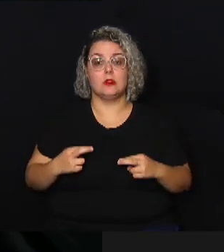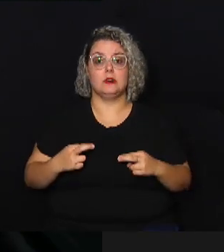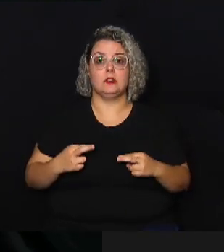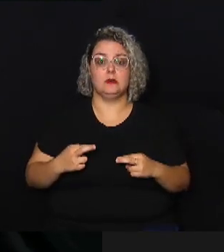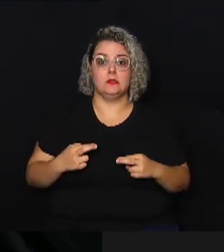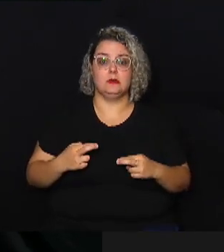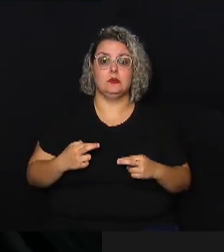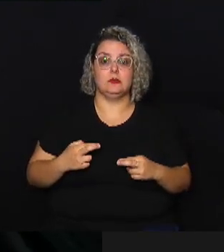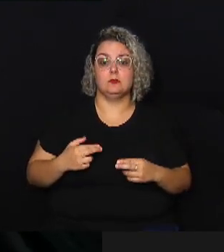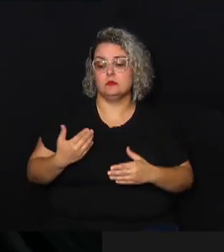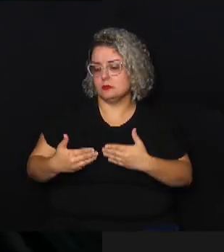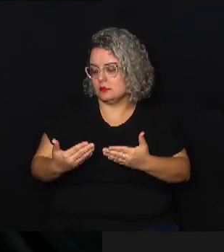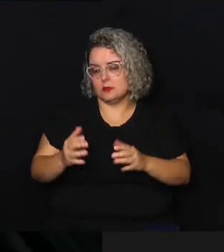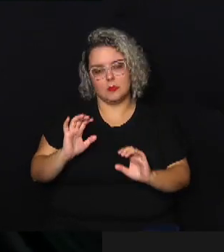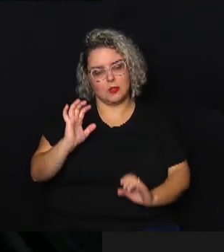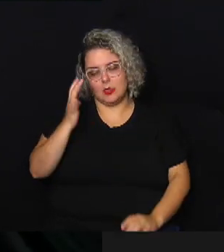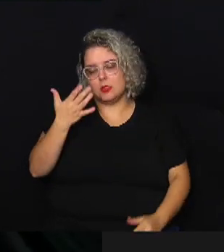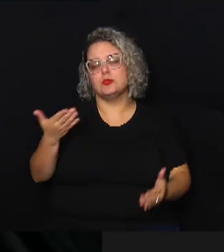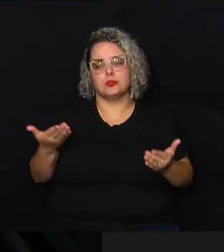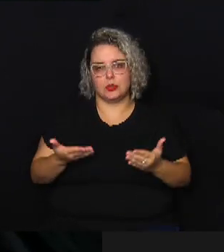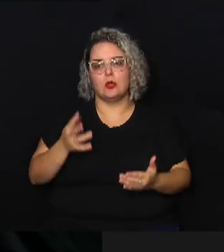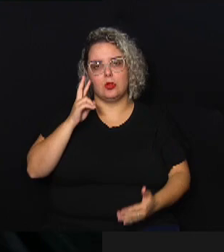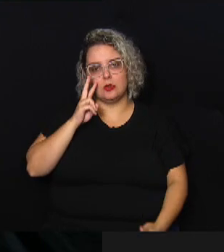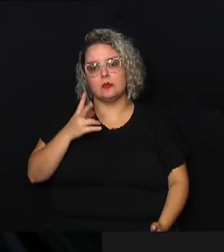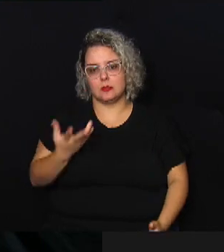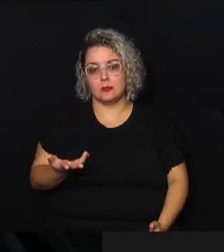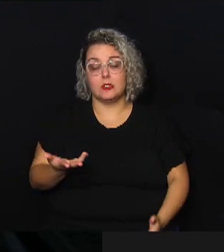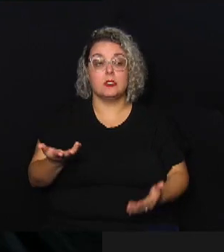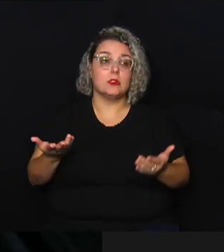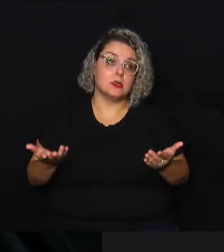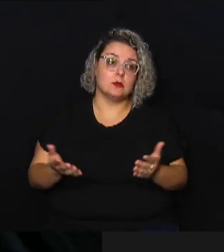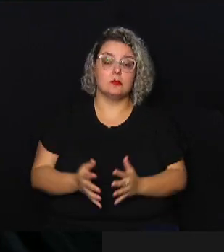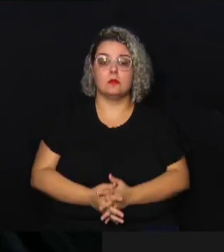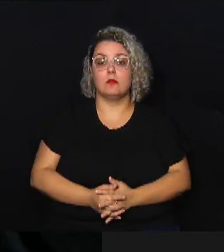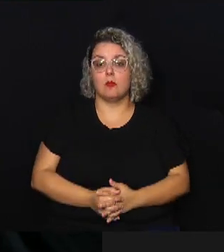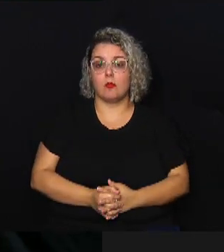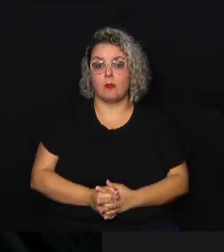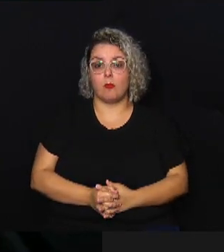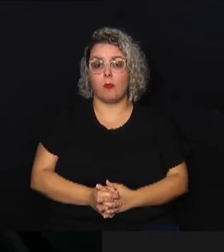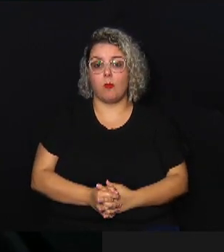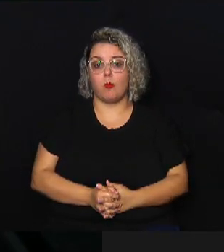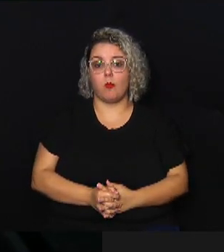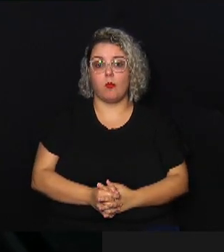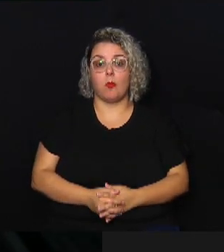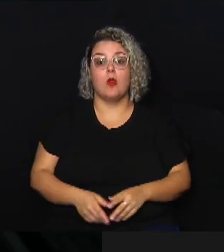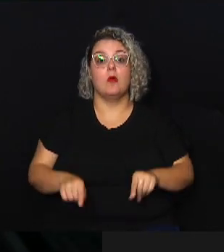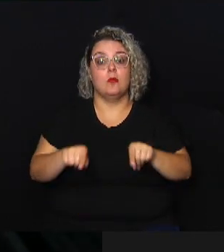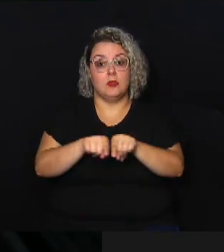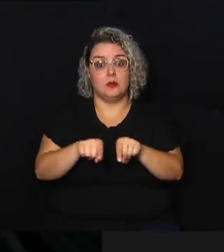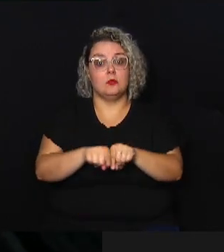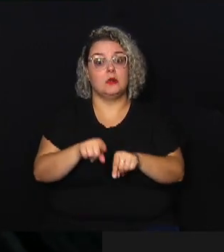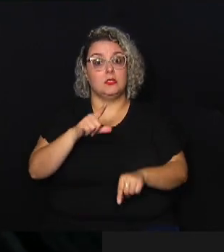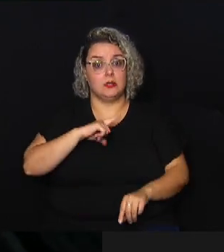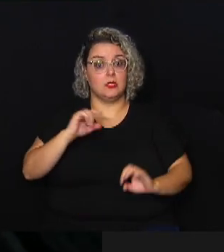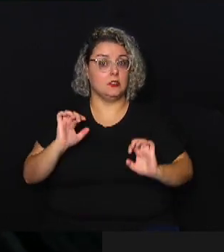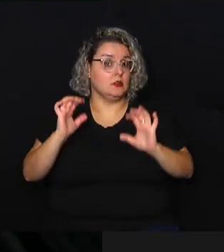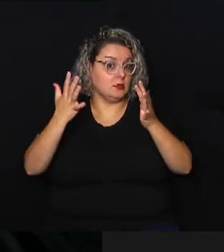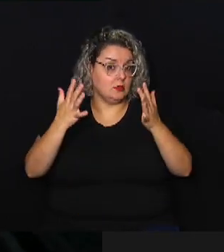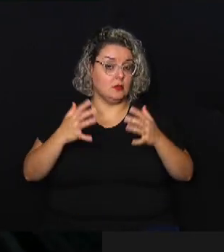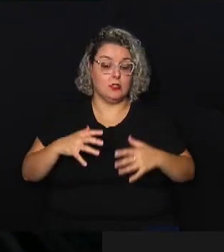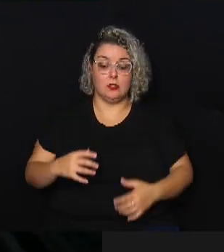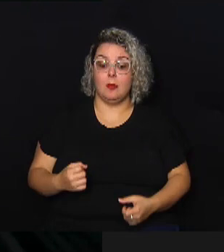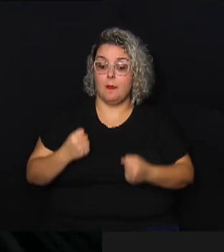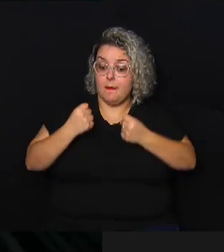eventos agora então ao mesmo tempo que a gente tem esses eventos intensos